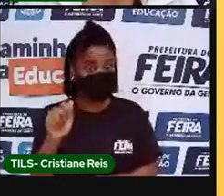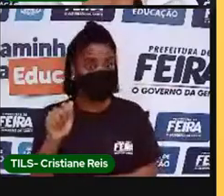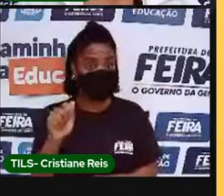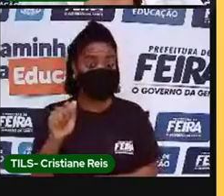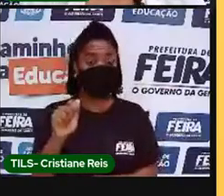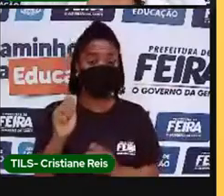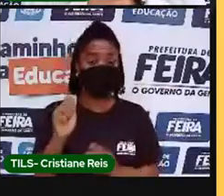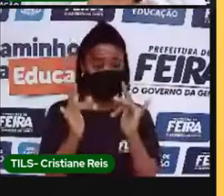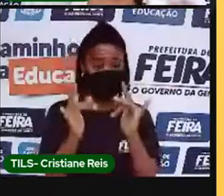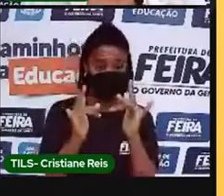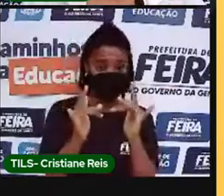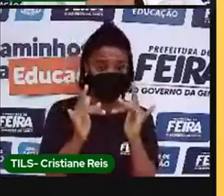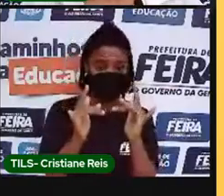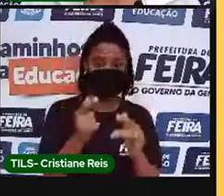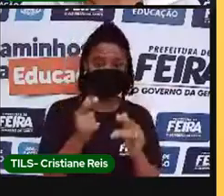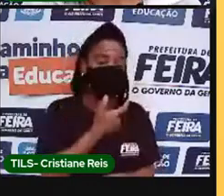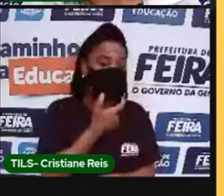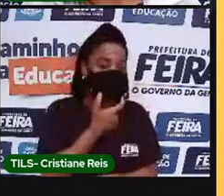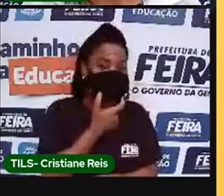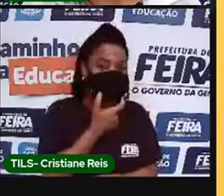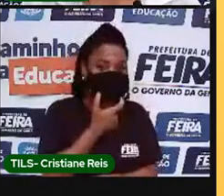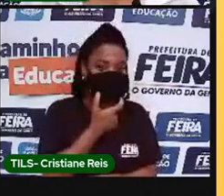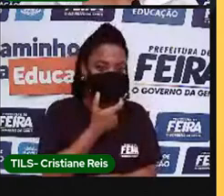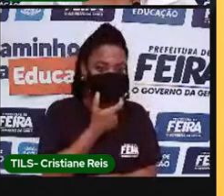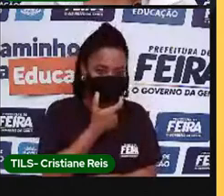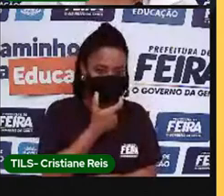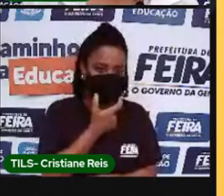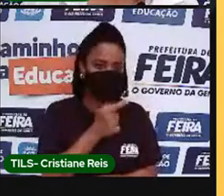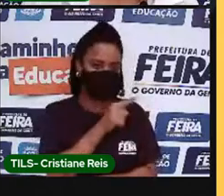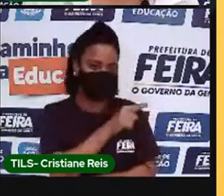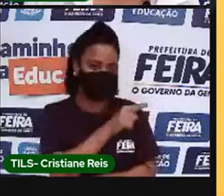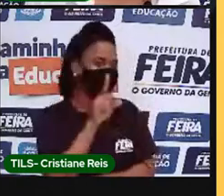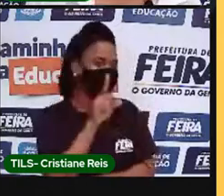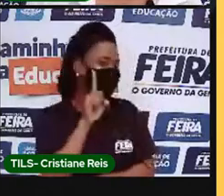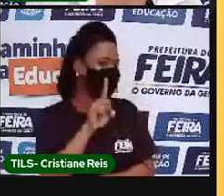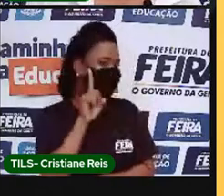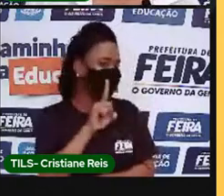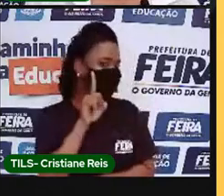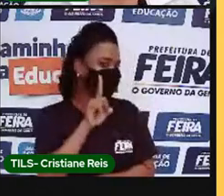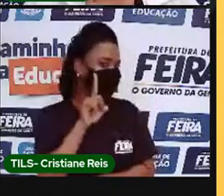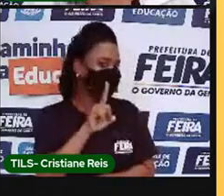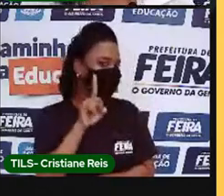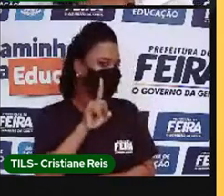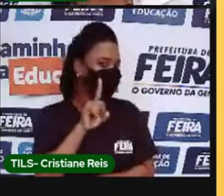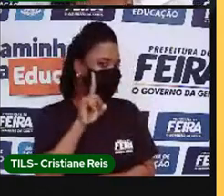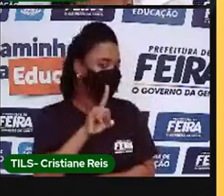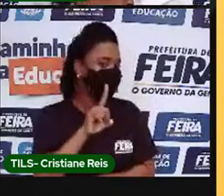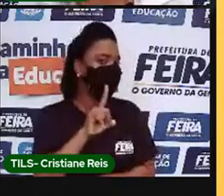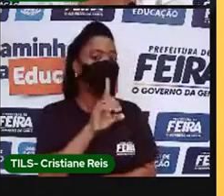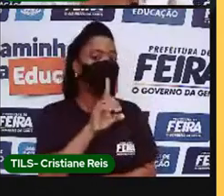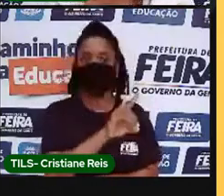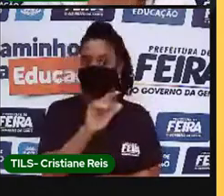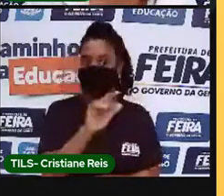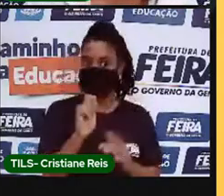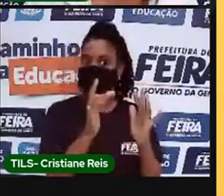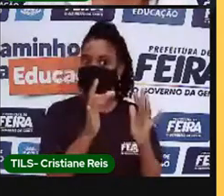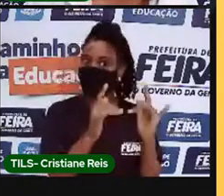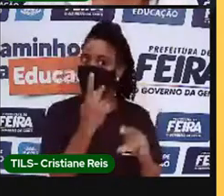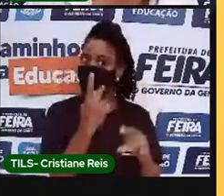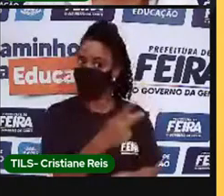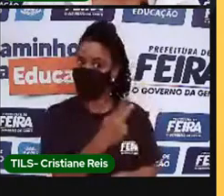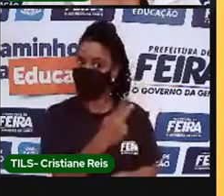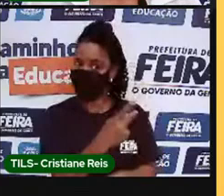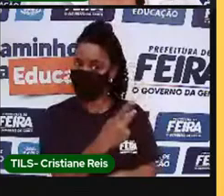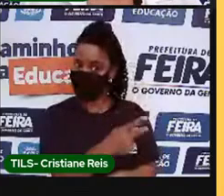em quase todos os lugares comemora-se especificamente o dia dos namorados. Porém, na Finlândia,